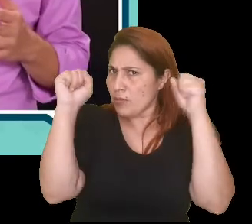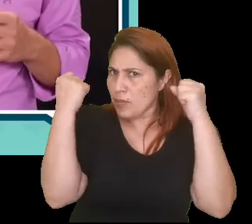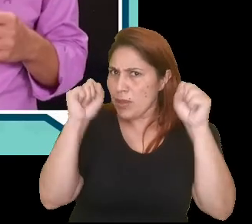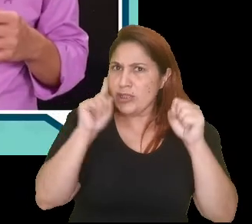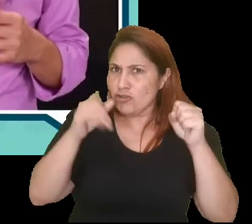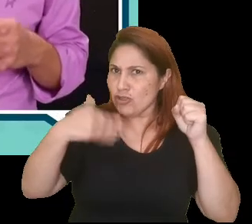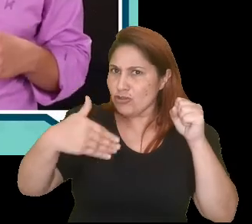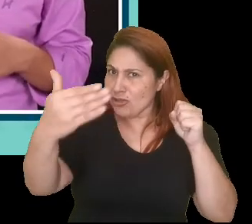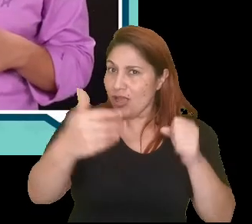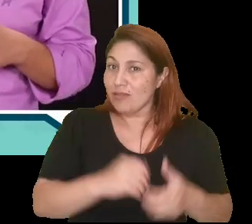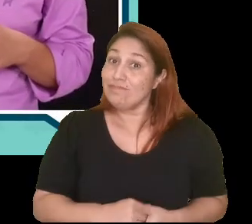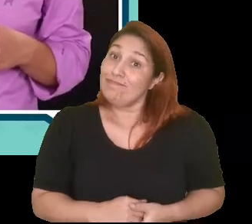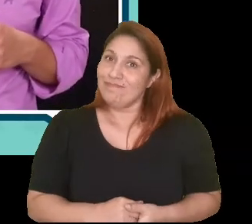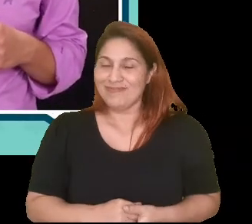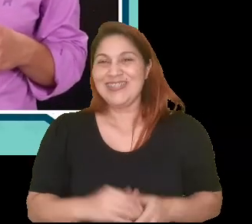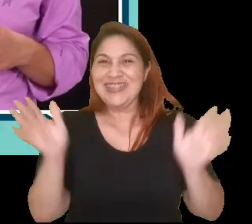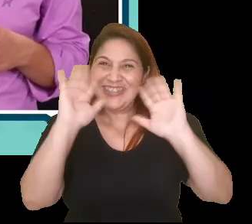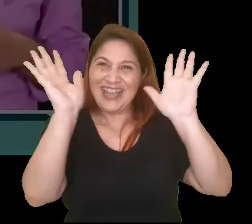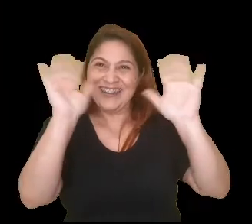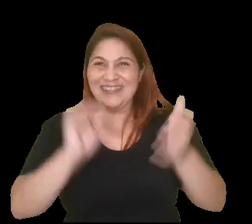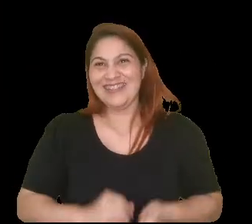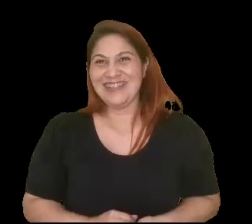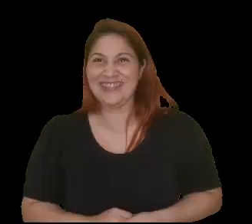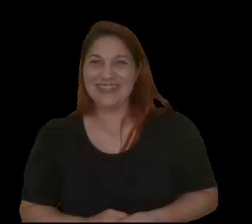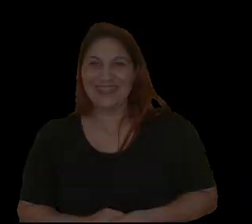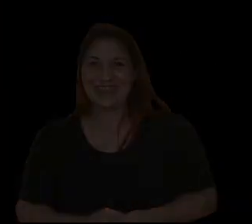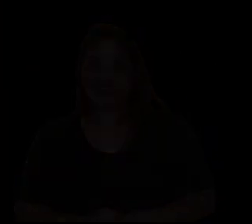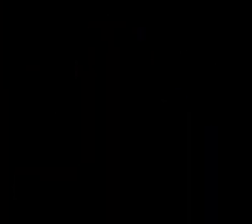dia a dia. A gente se vê no próximo Papo Saúde! se vê